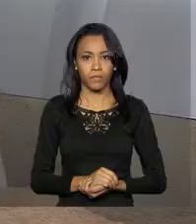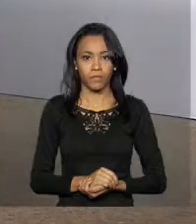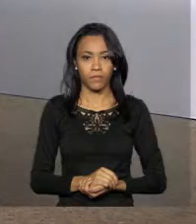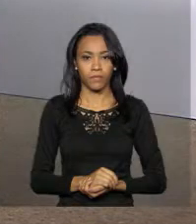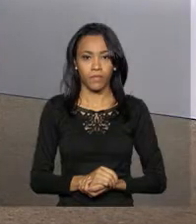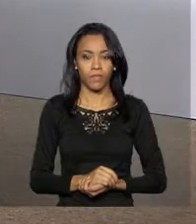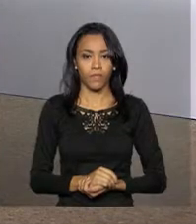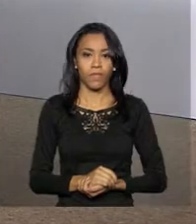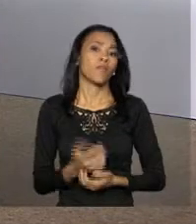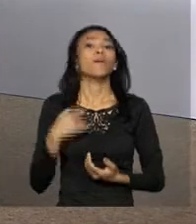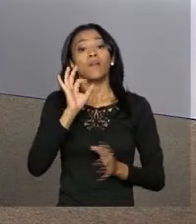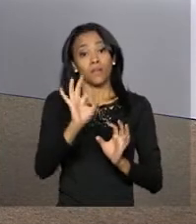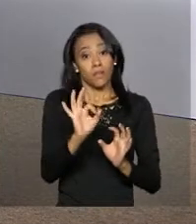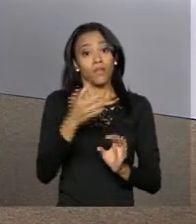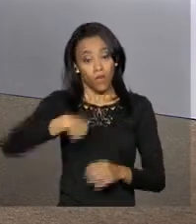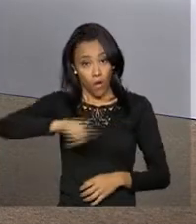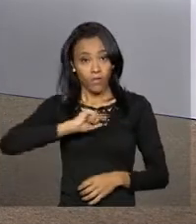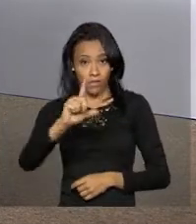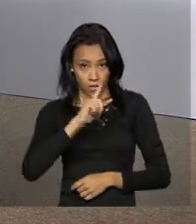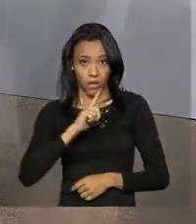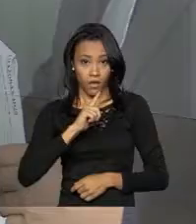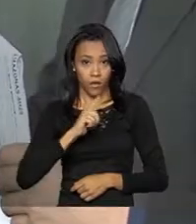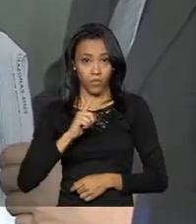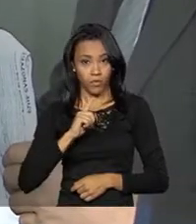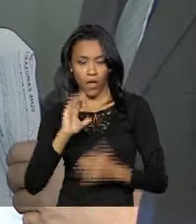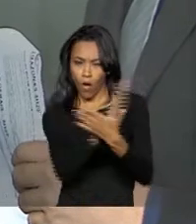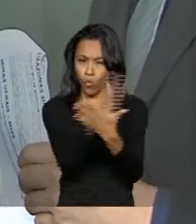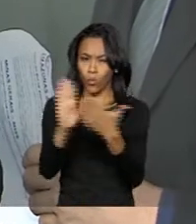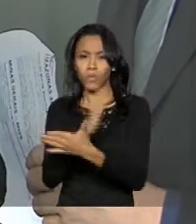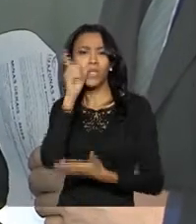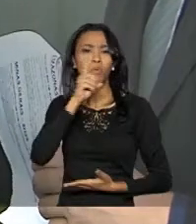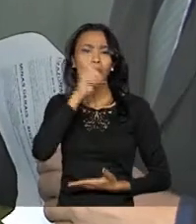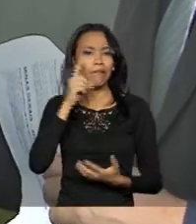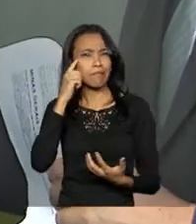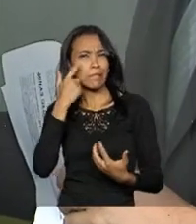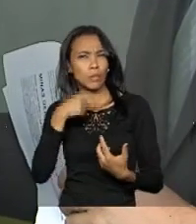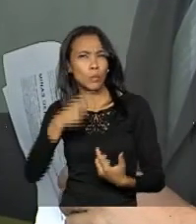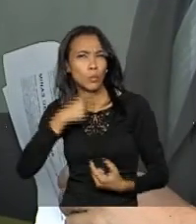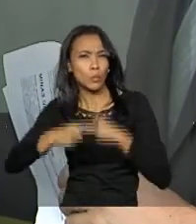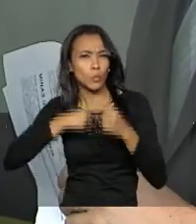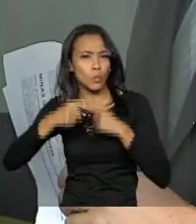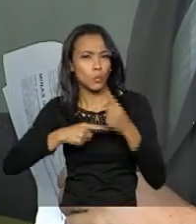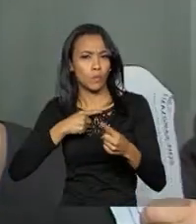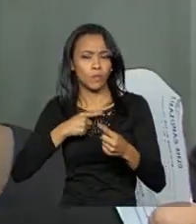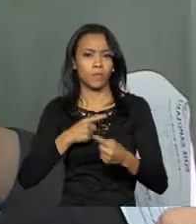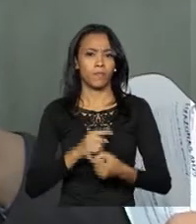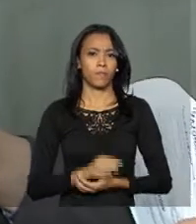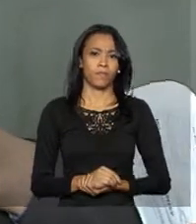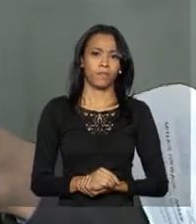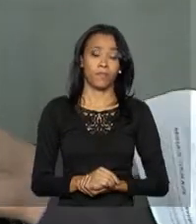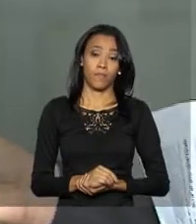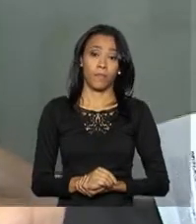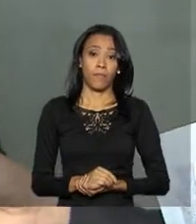Deputados indecisos? Com certeza, nós ainda temos deputados indecisos e a eleição... Domingo à